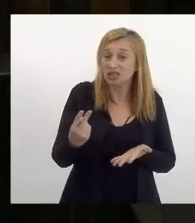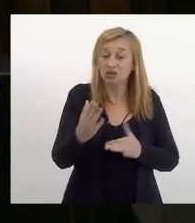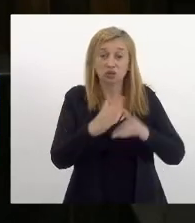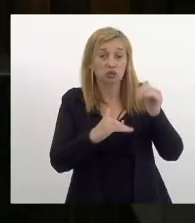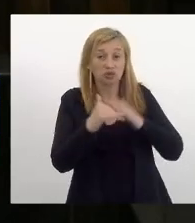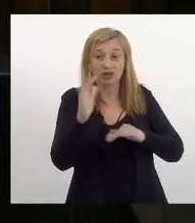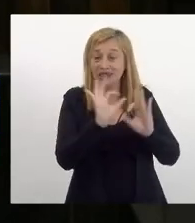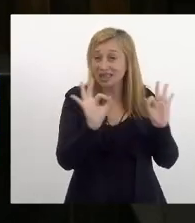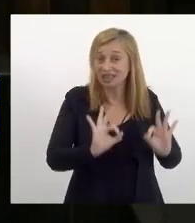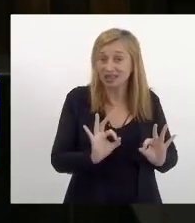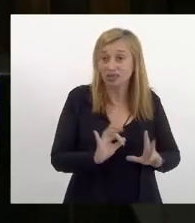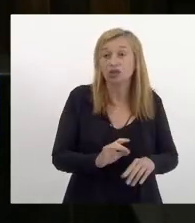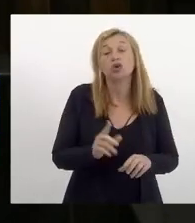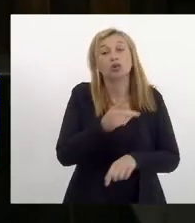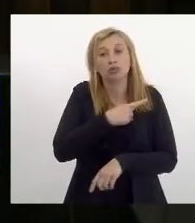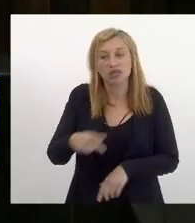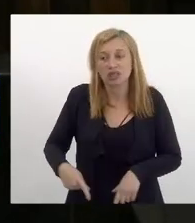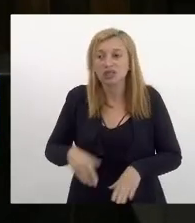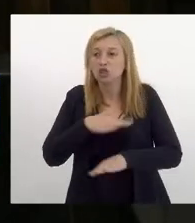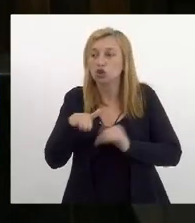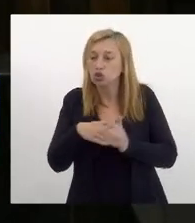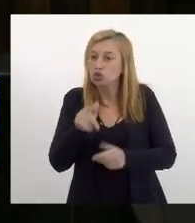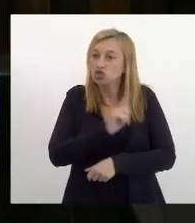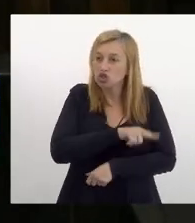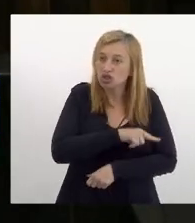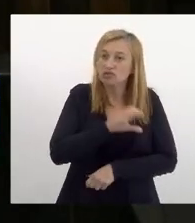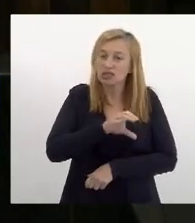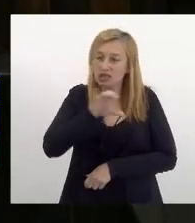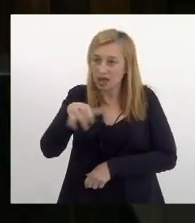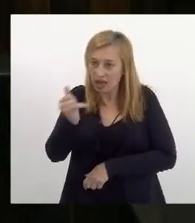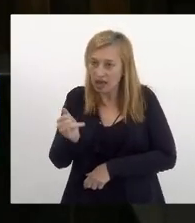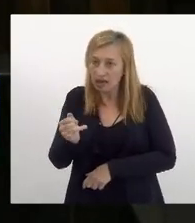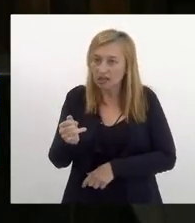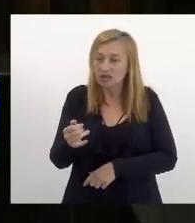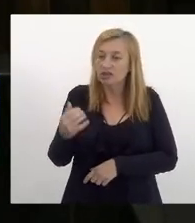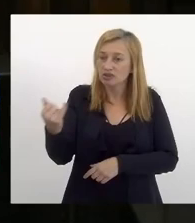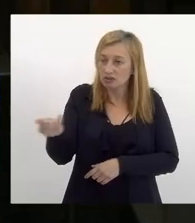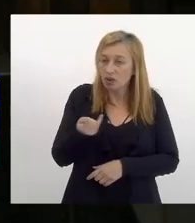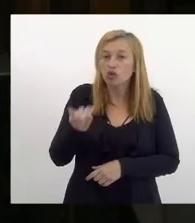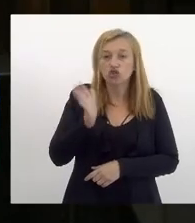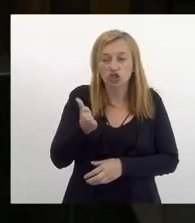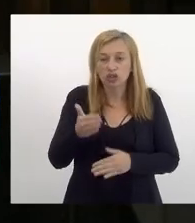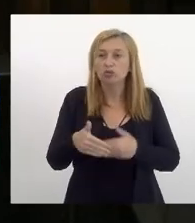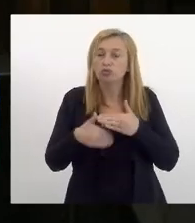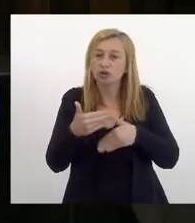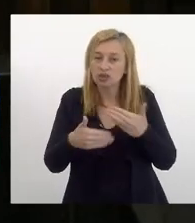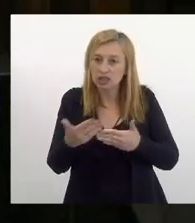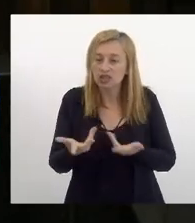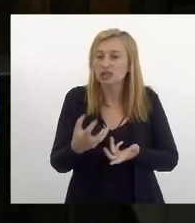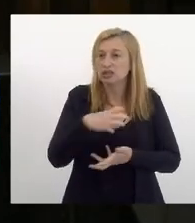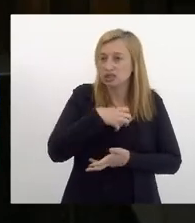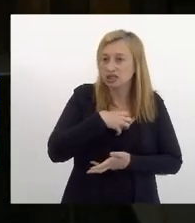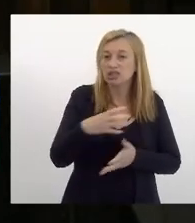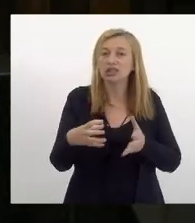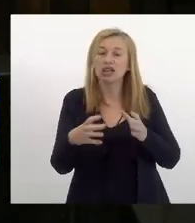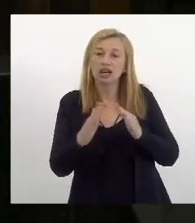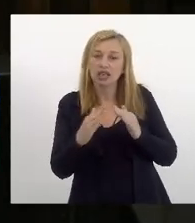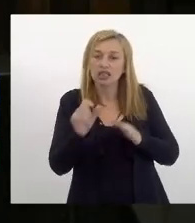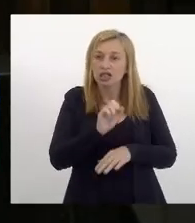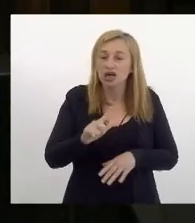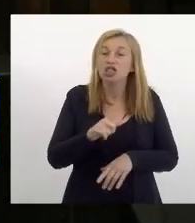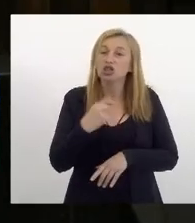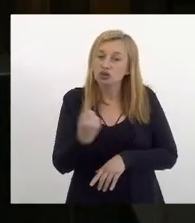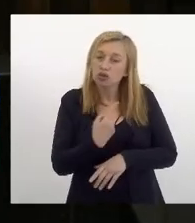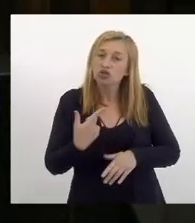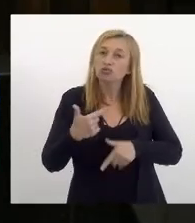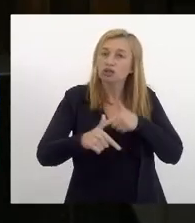progressões o presidente e toda a gestão da fundação CCRJ nos colocou que já há um processo em curso nesse sentido que está na casa civil e a